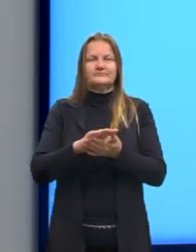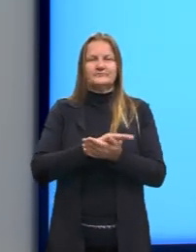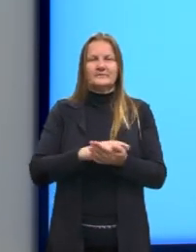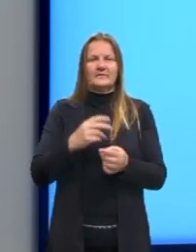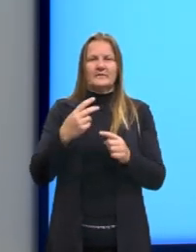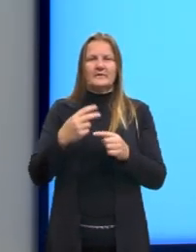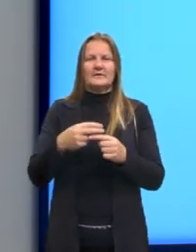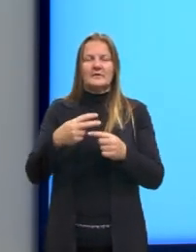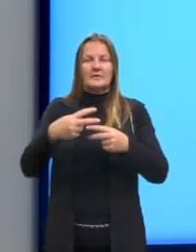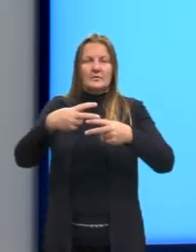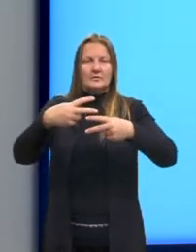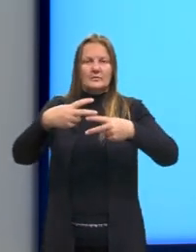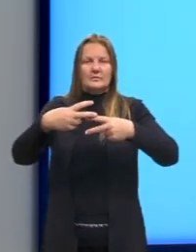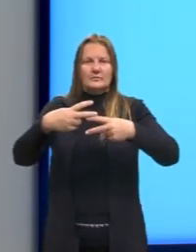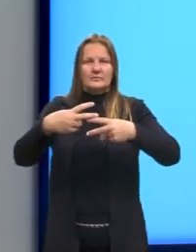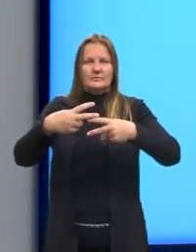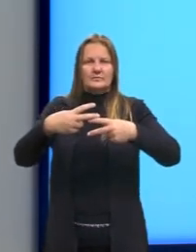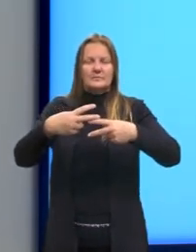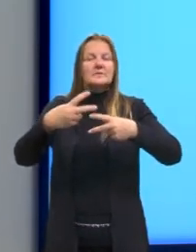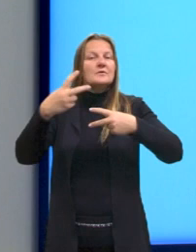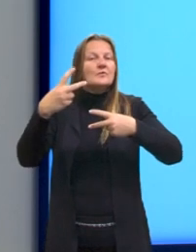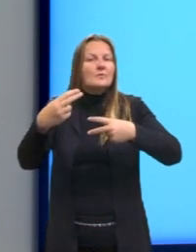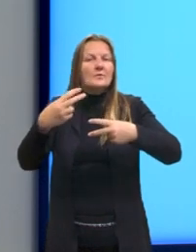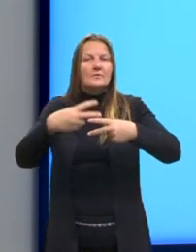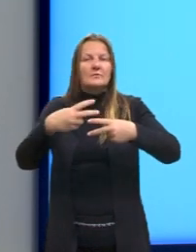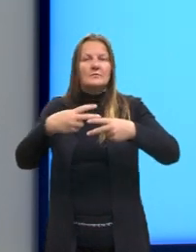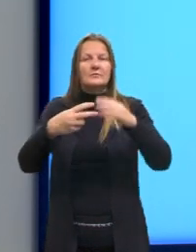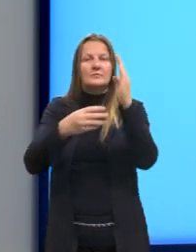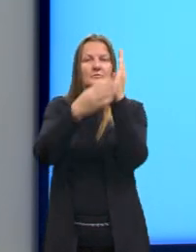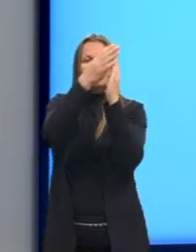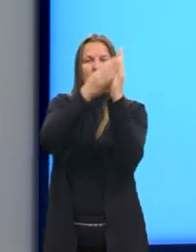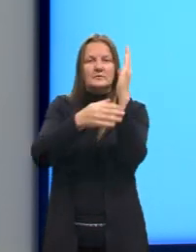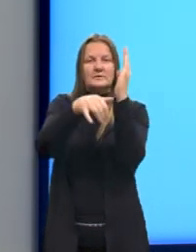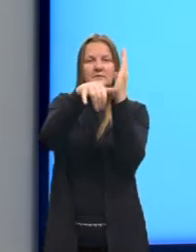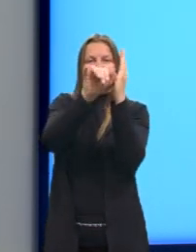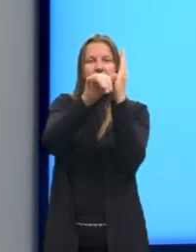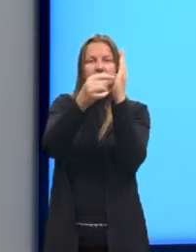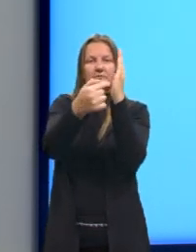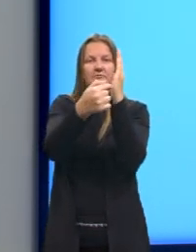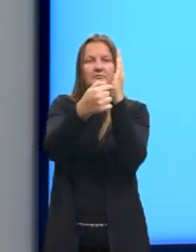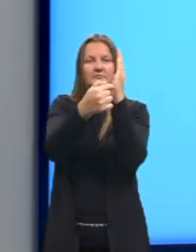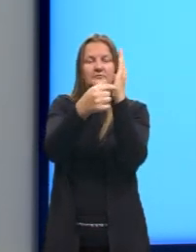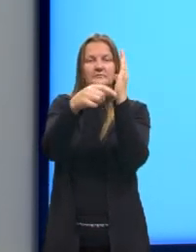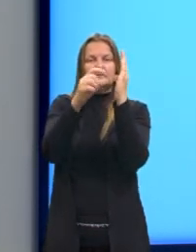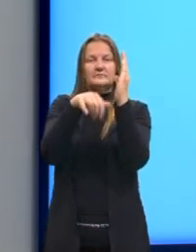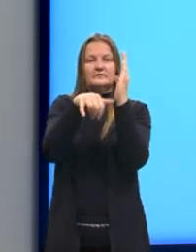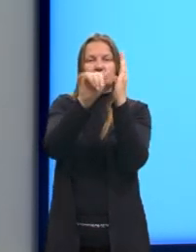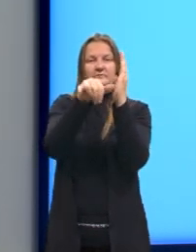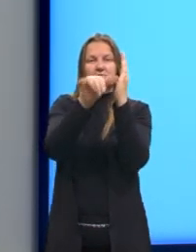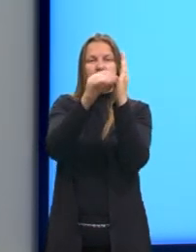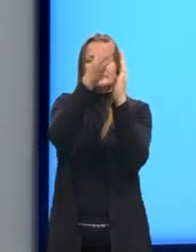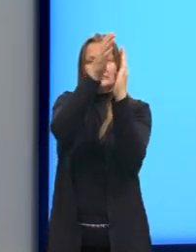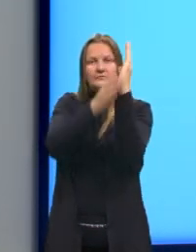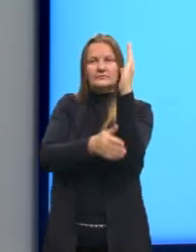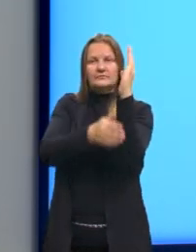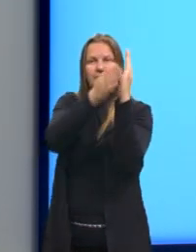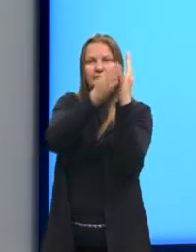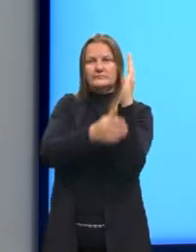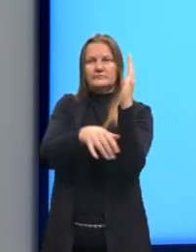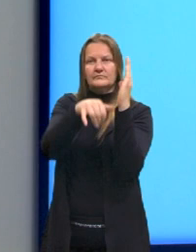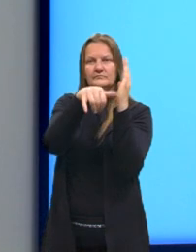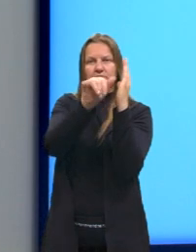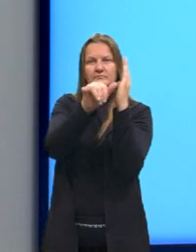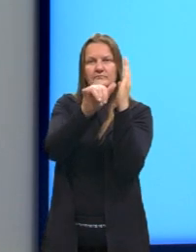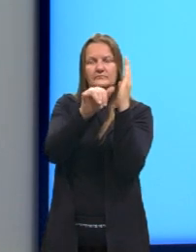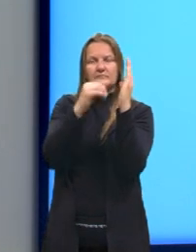seria exatamente o valor que passa pelo eixo Y, o eixo vertical. Então, aqui a gente